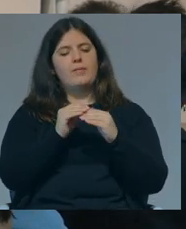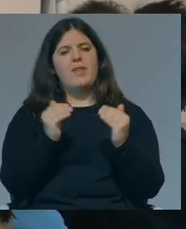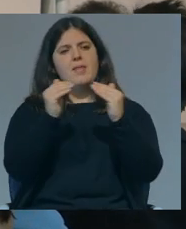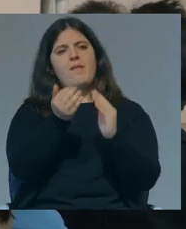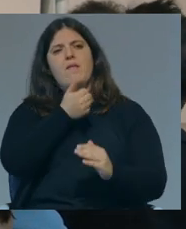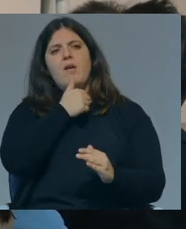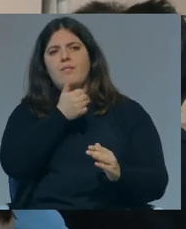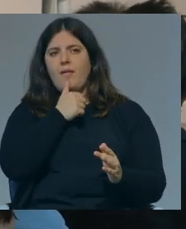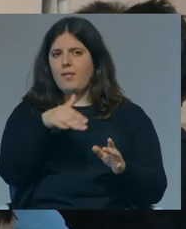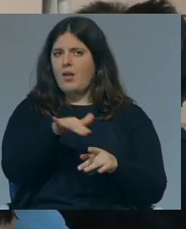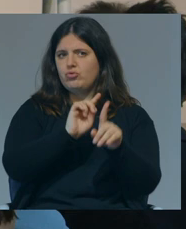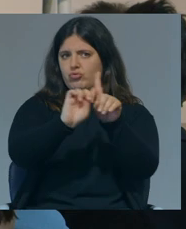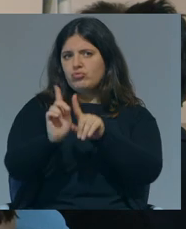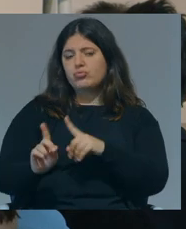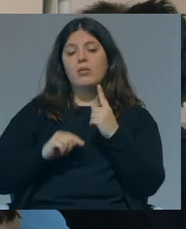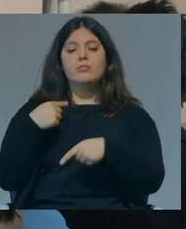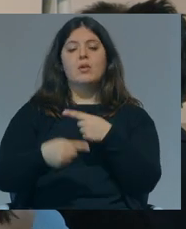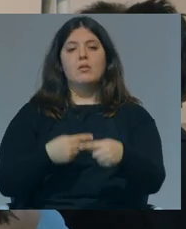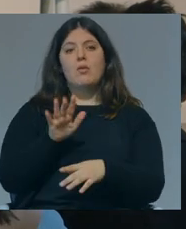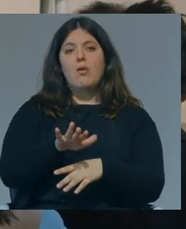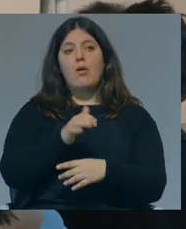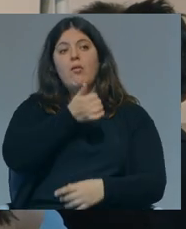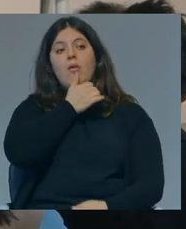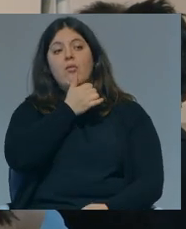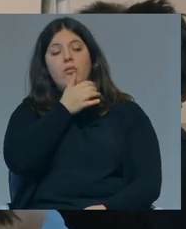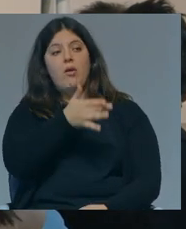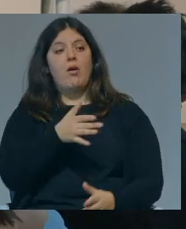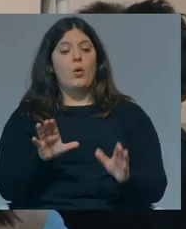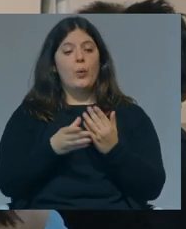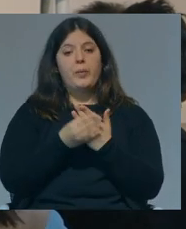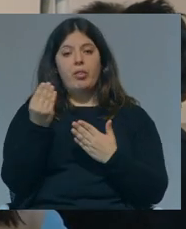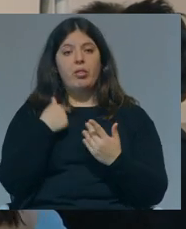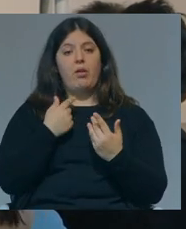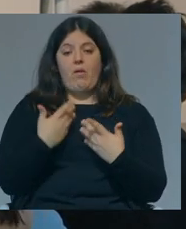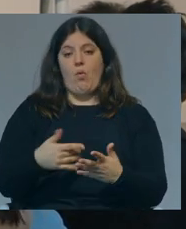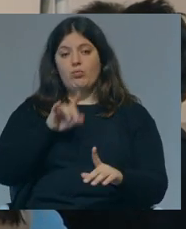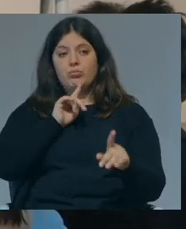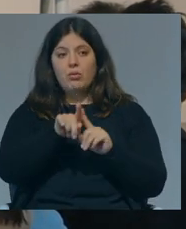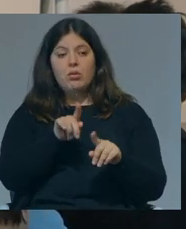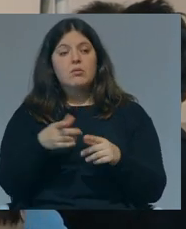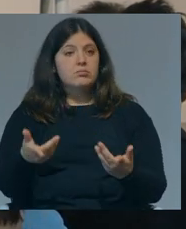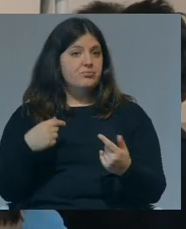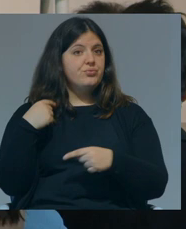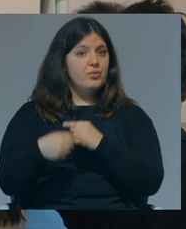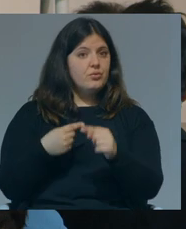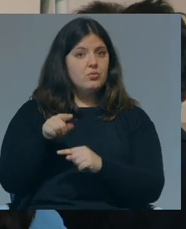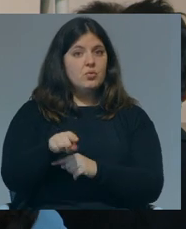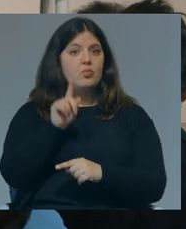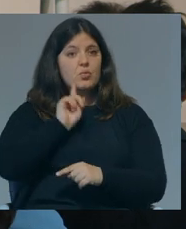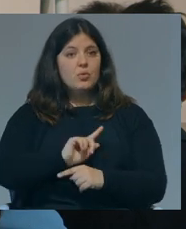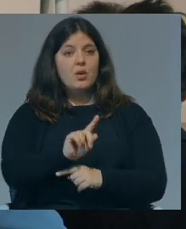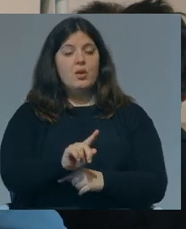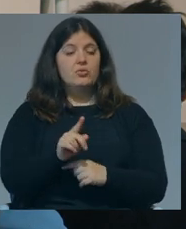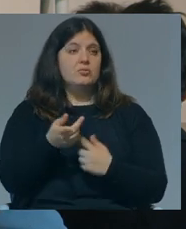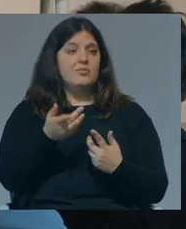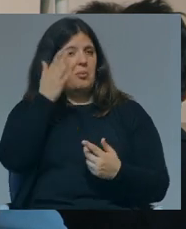níveis. E as gerações que ainda estão nos lugares de decisão corporativo, mediático, político, são gerações nas quais as mulheres